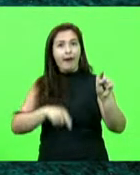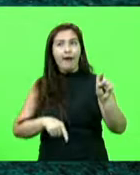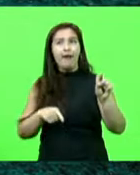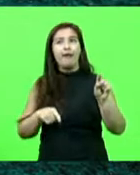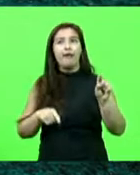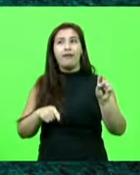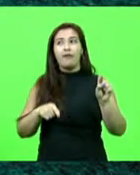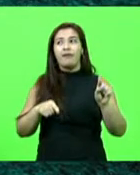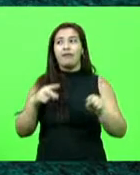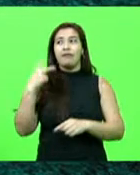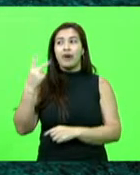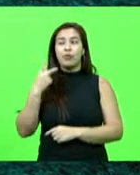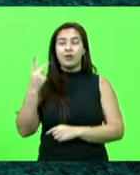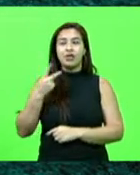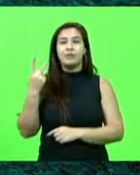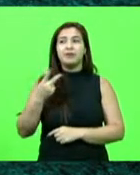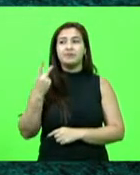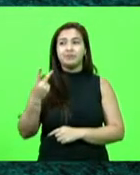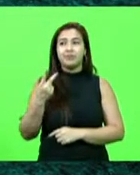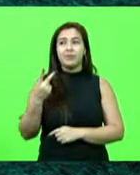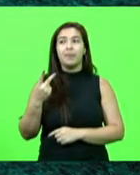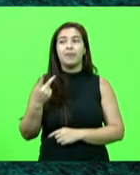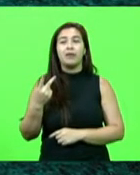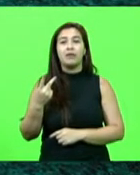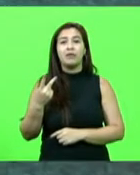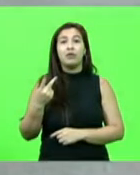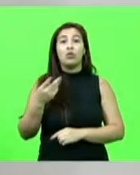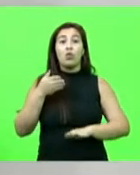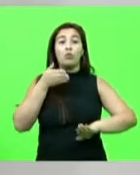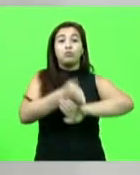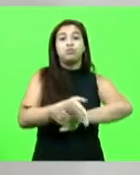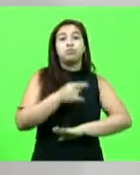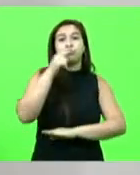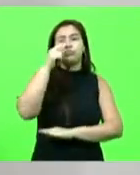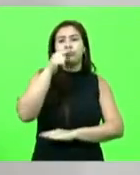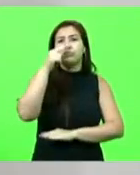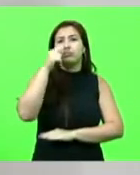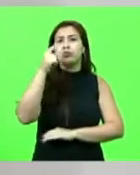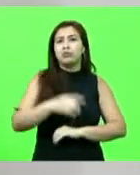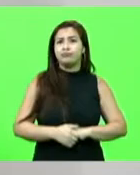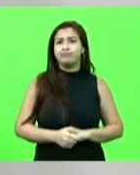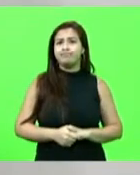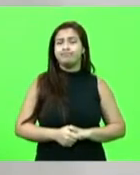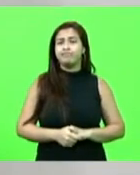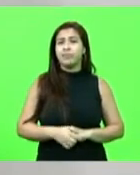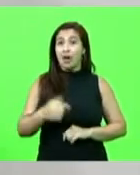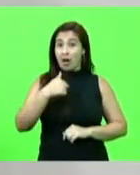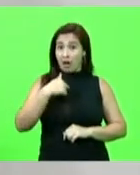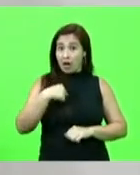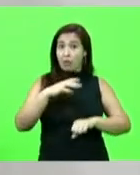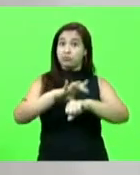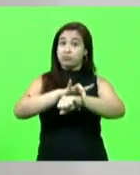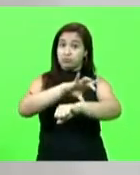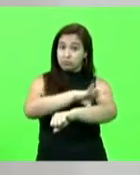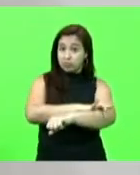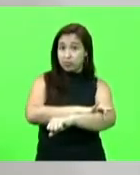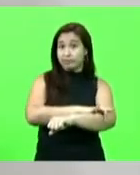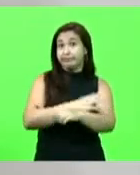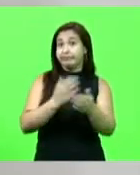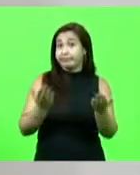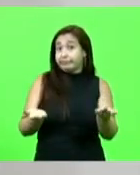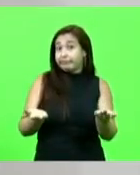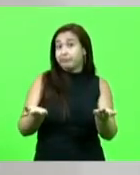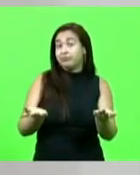a turba que profanou um templo católico. Como eu bem disse para os senhores, eu sou evangélica. Então, às